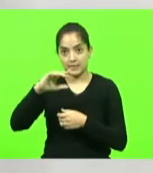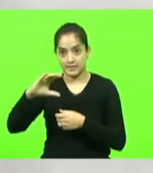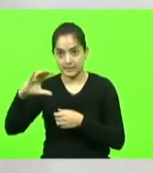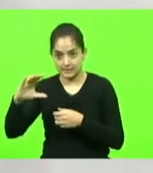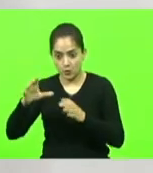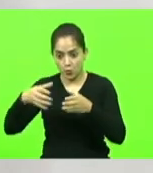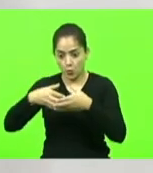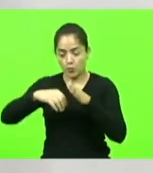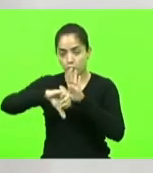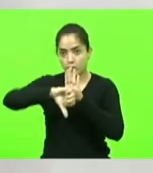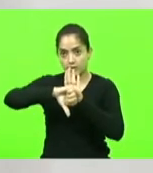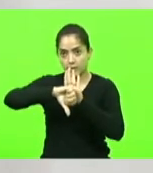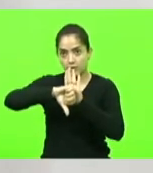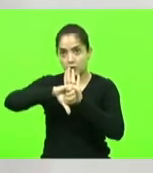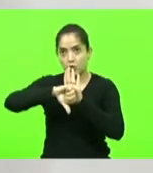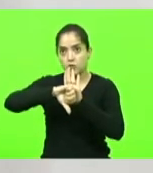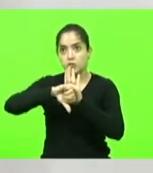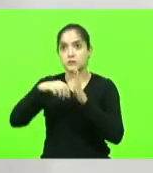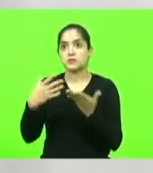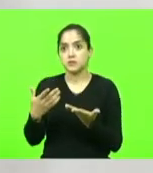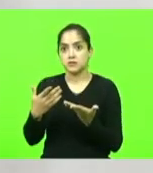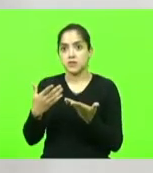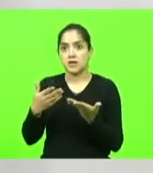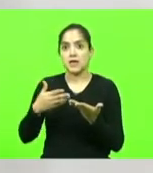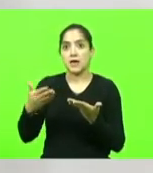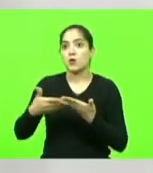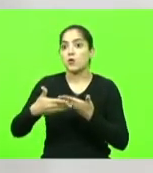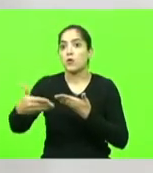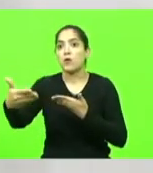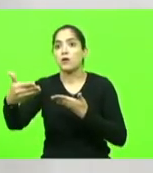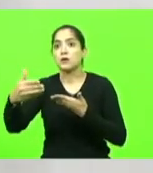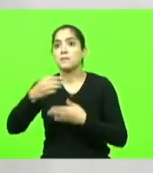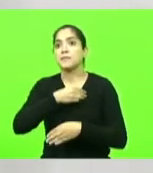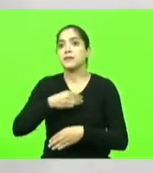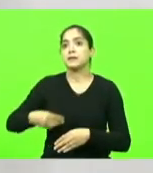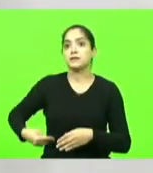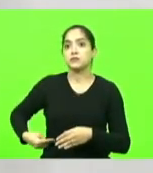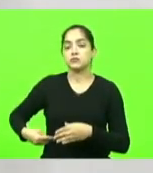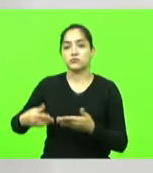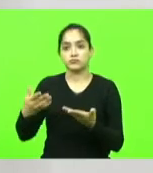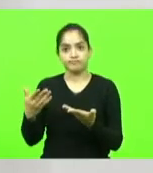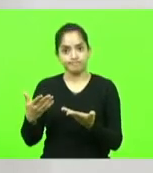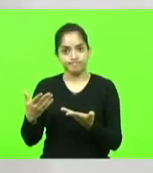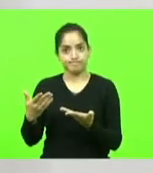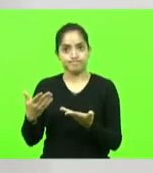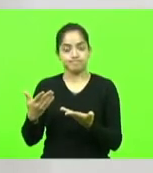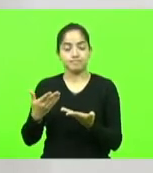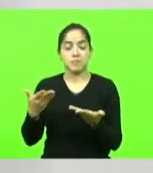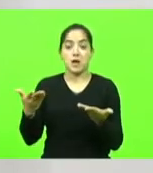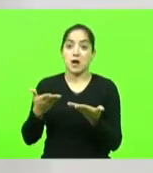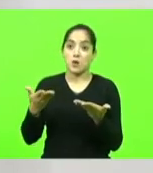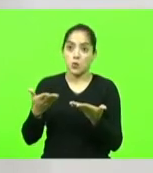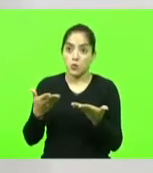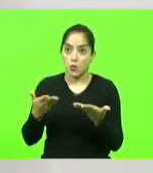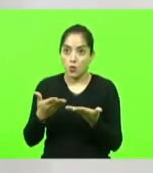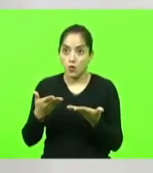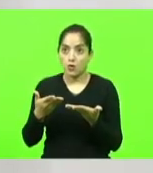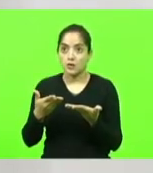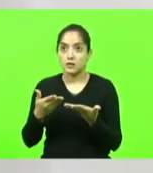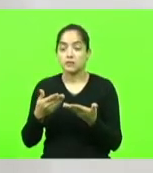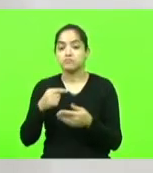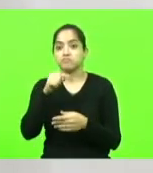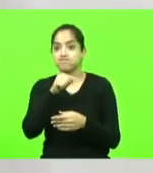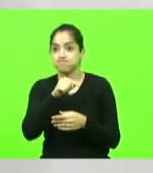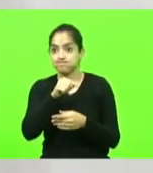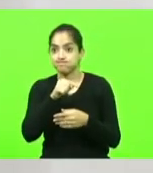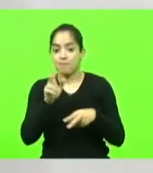criminosa e que de repente vira ministro do Supremo Tribunal Federal aí agora colocam Roberto Jefferson numa